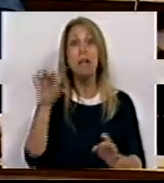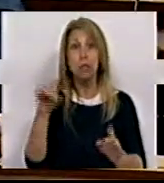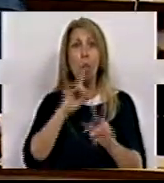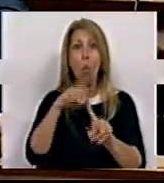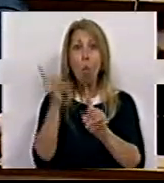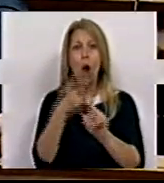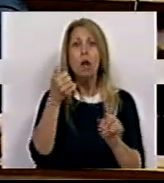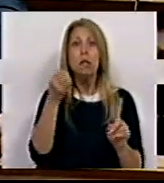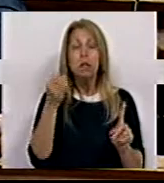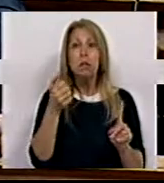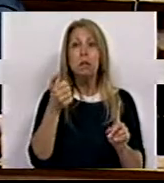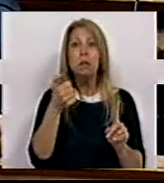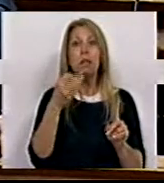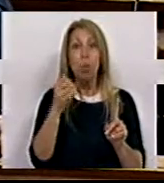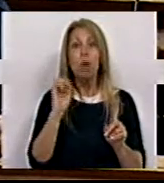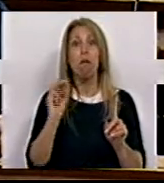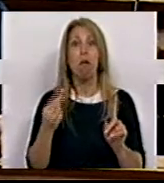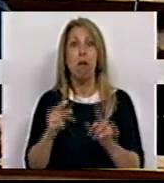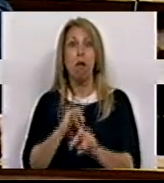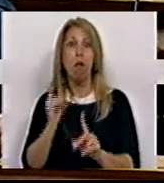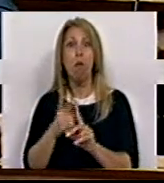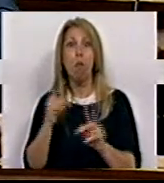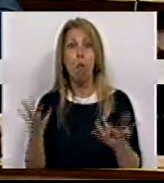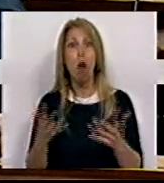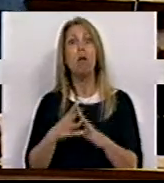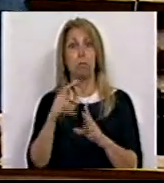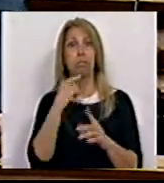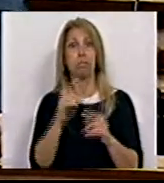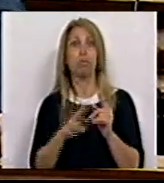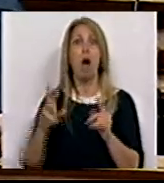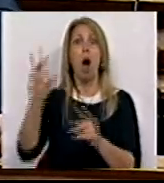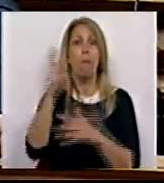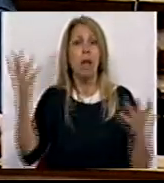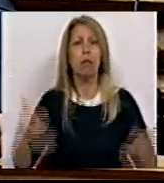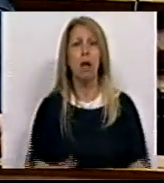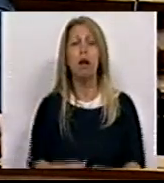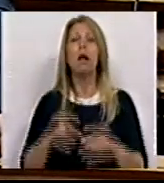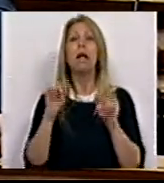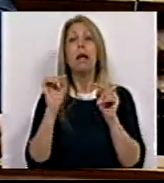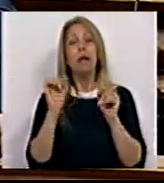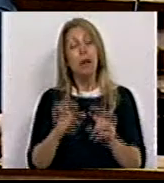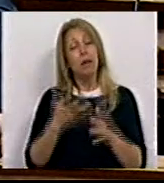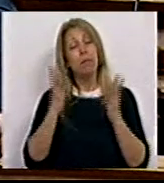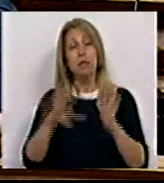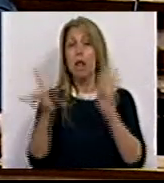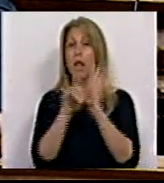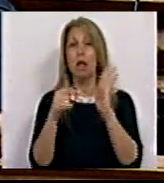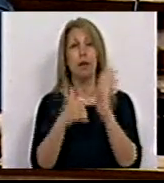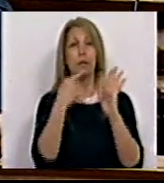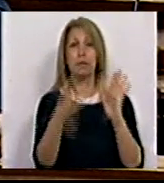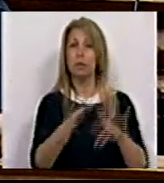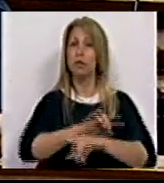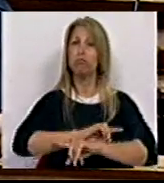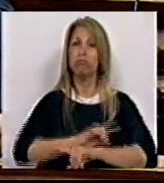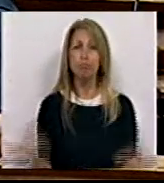com tendência para aumentar. Esta inaceitável situação requer uma ação legislativa decisiva, visando a proibição de